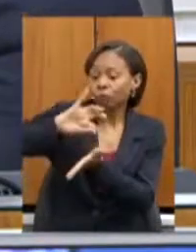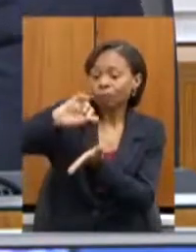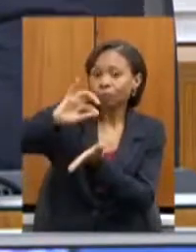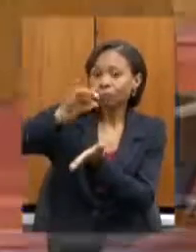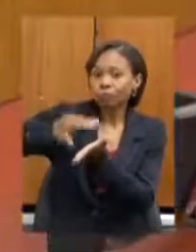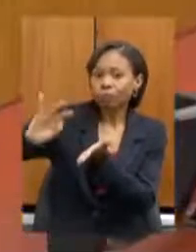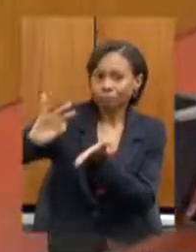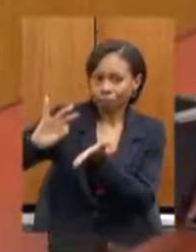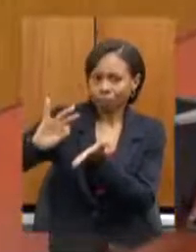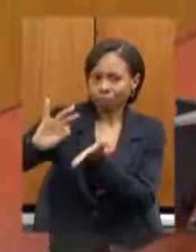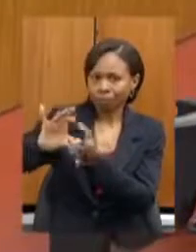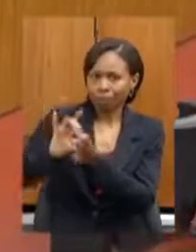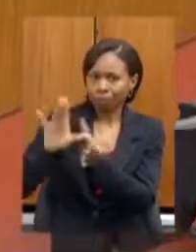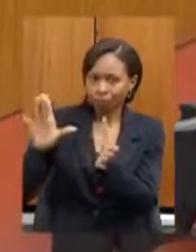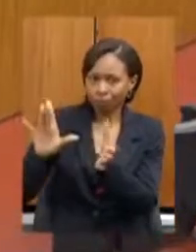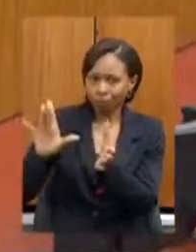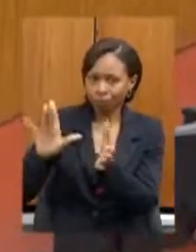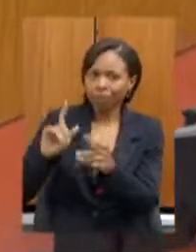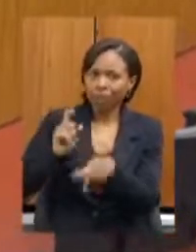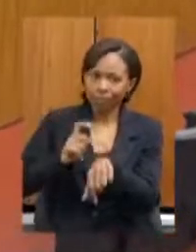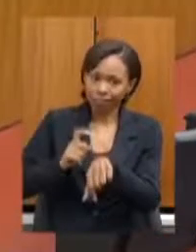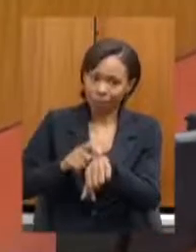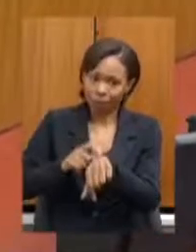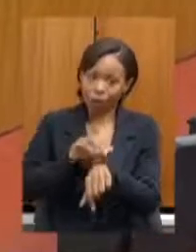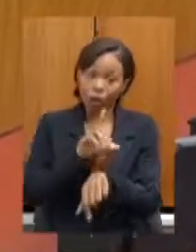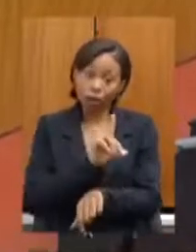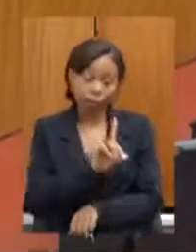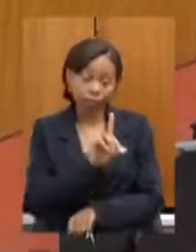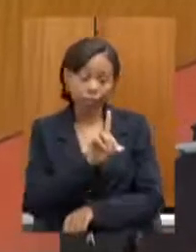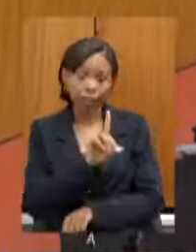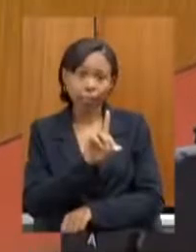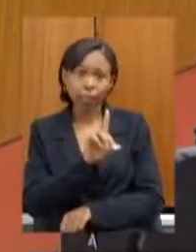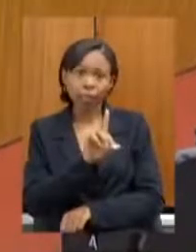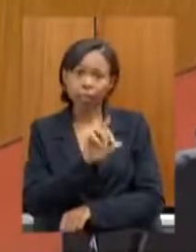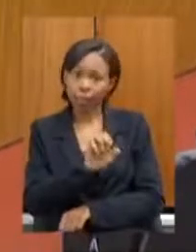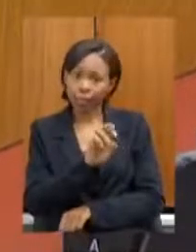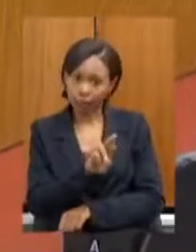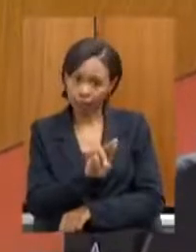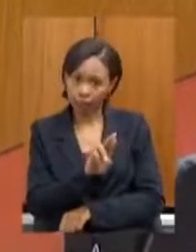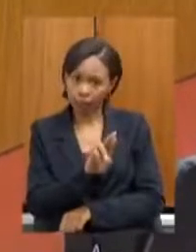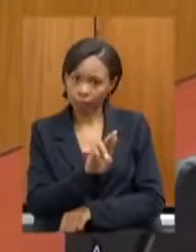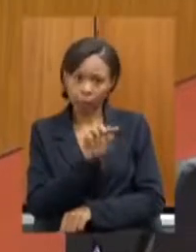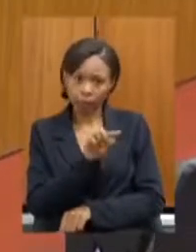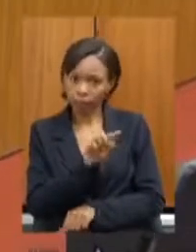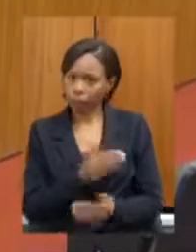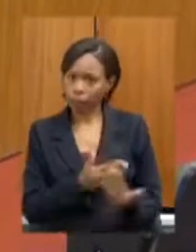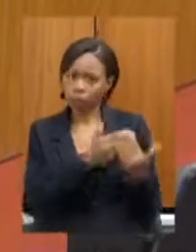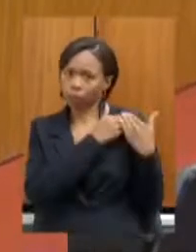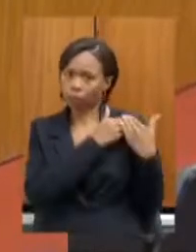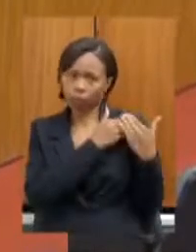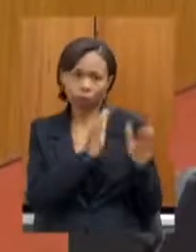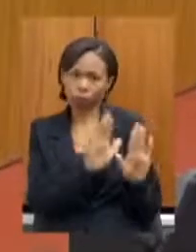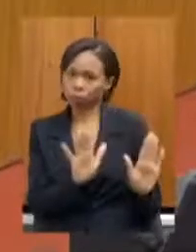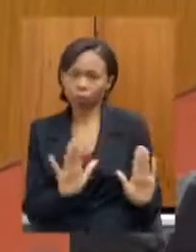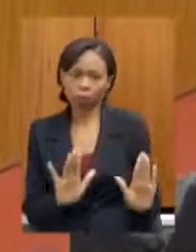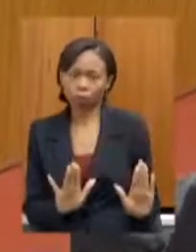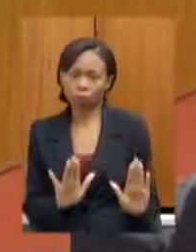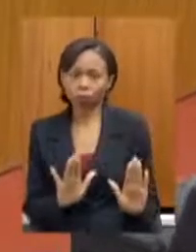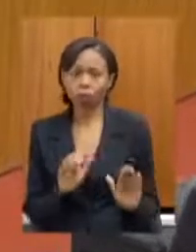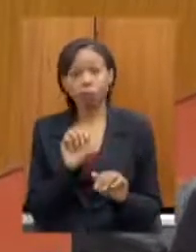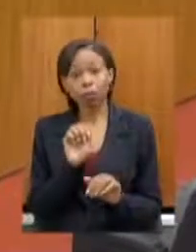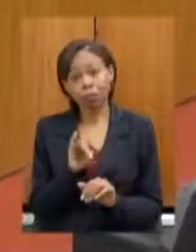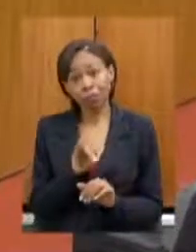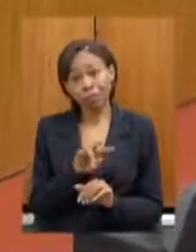que um ato automático. O DR, o Estado, não assumiria. Caso contrário, nosso secretário